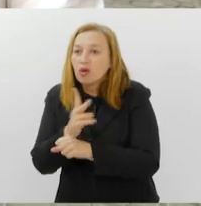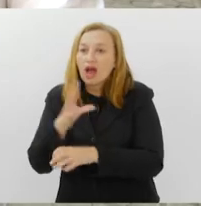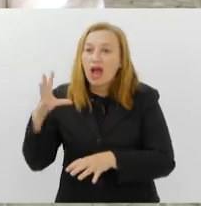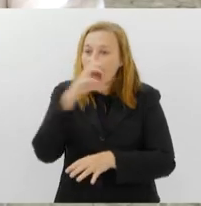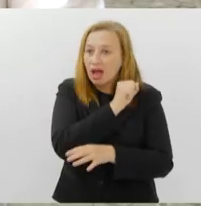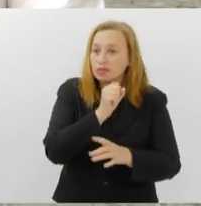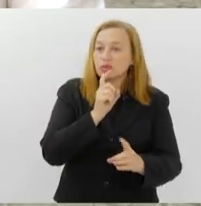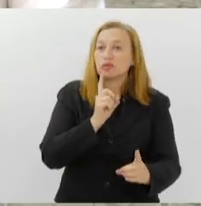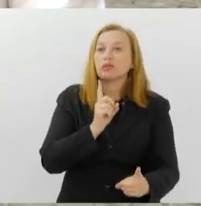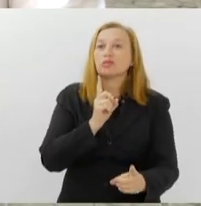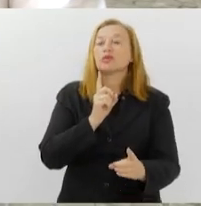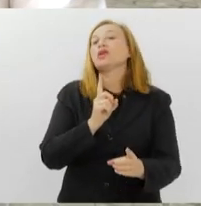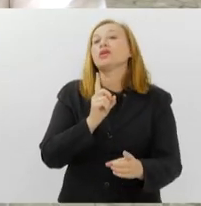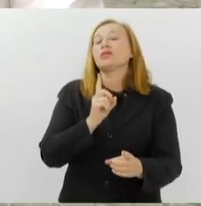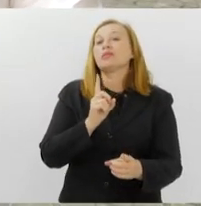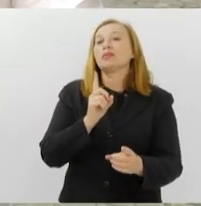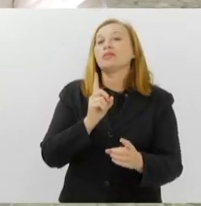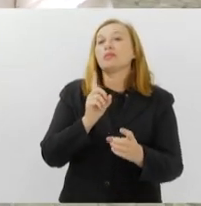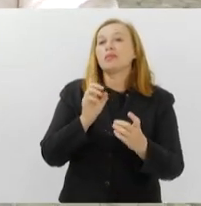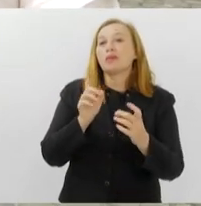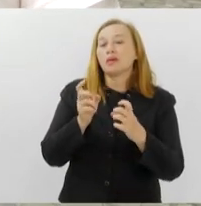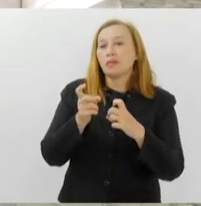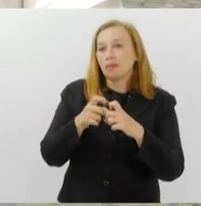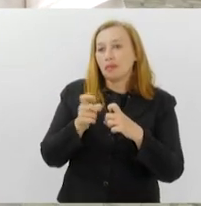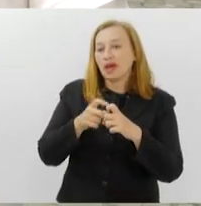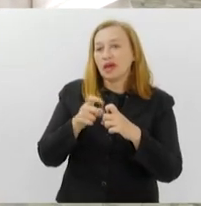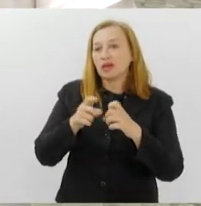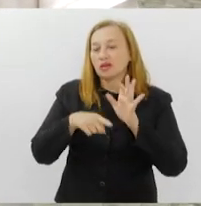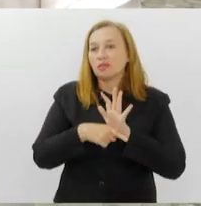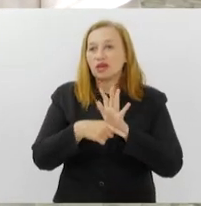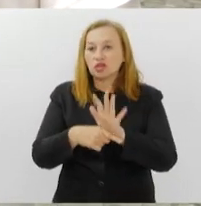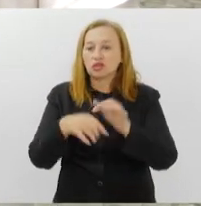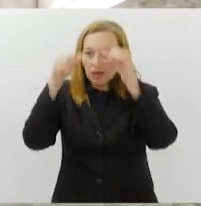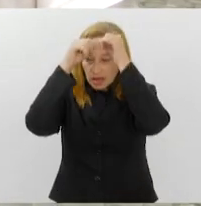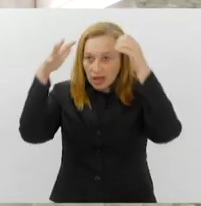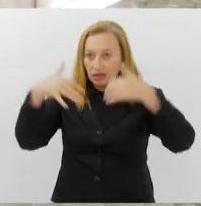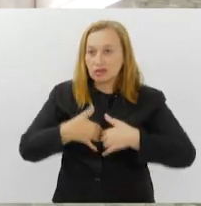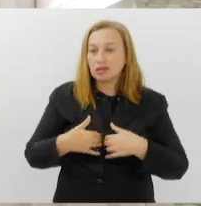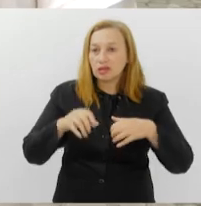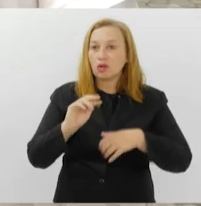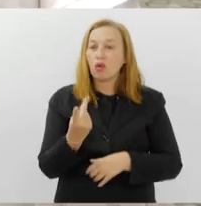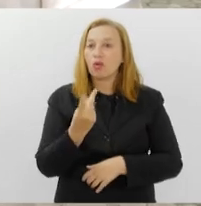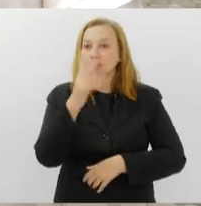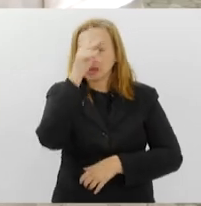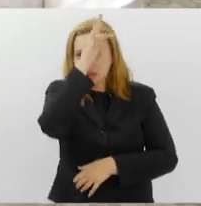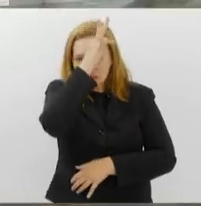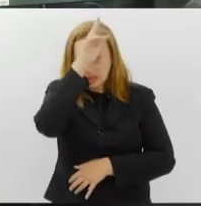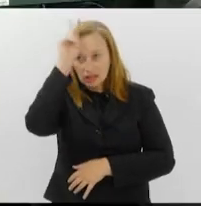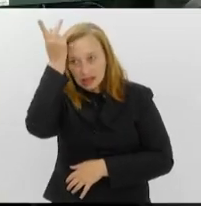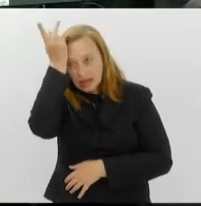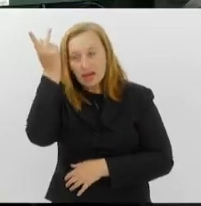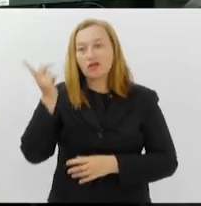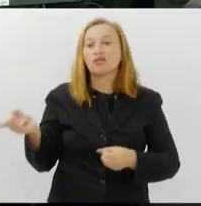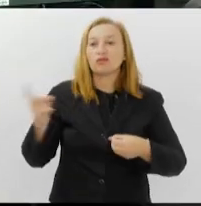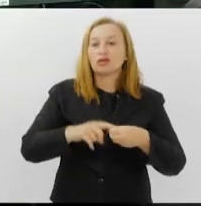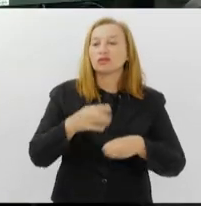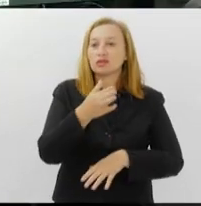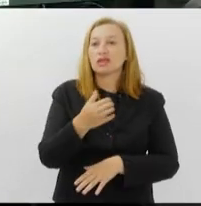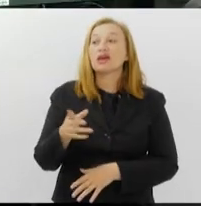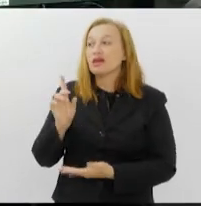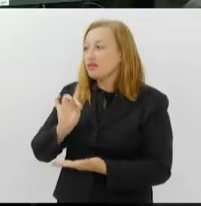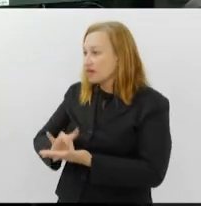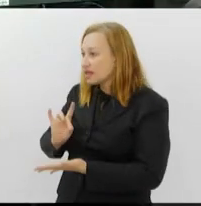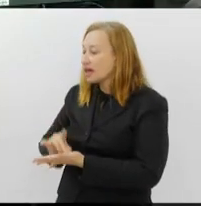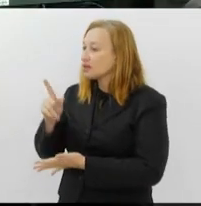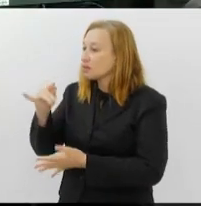ajuda médica para o diagnóstico precoce do autismo e também do TDAH. Volto com você no estúdio. Verdade, PV. Os